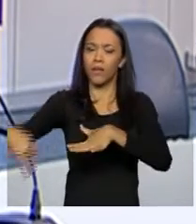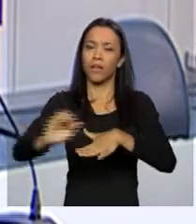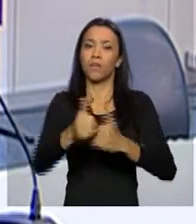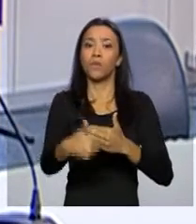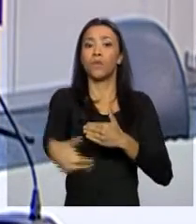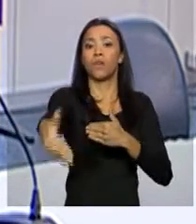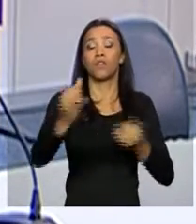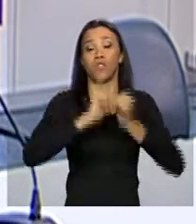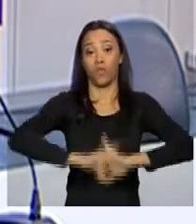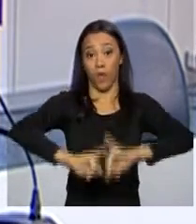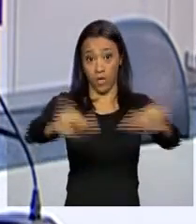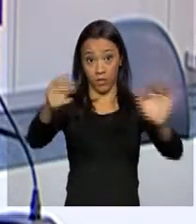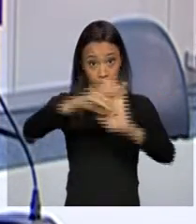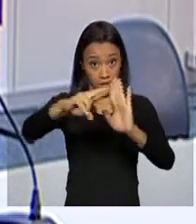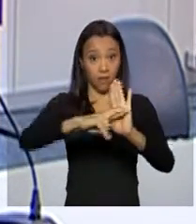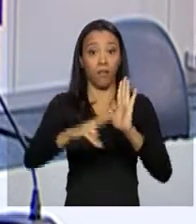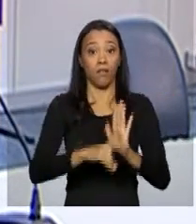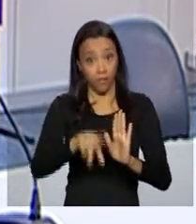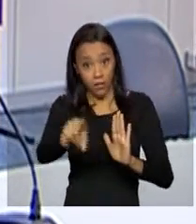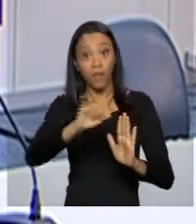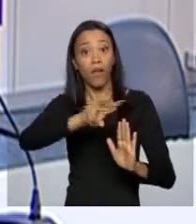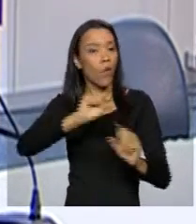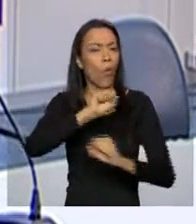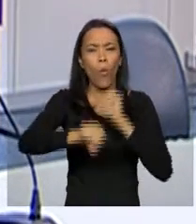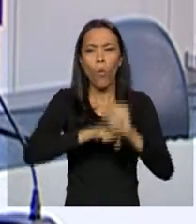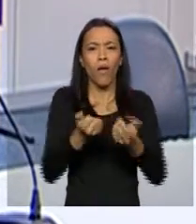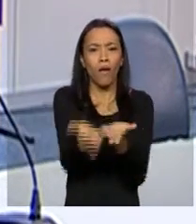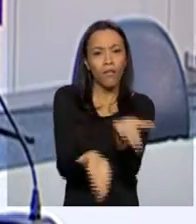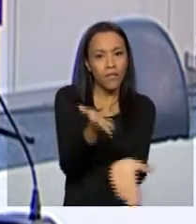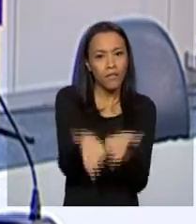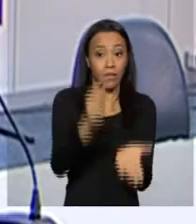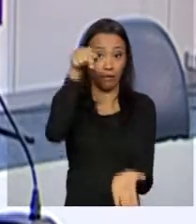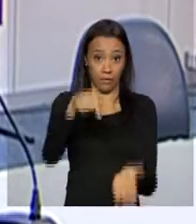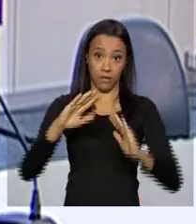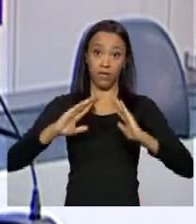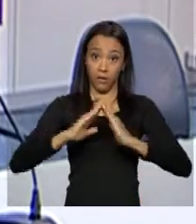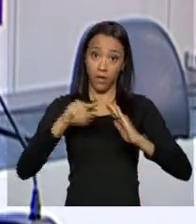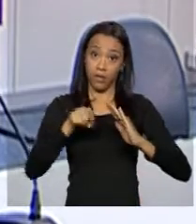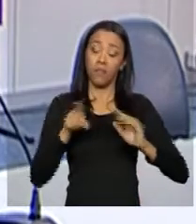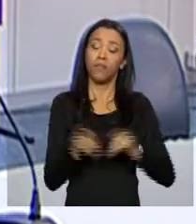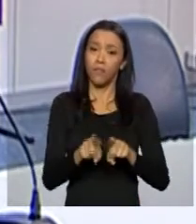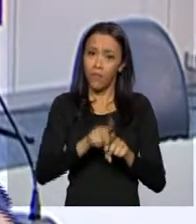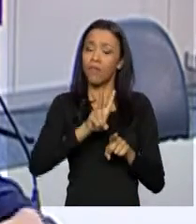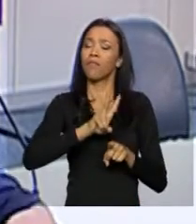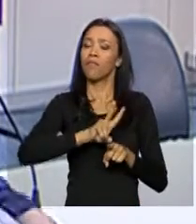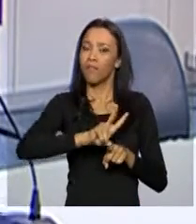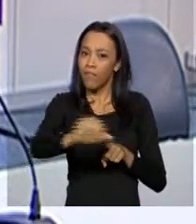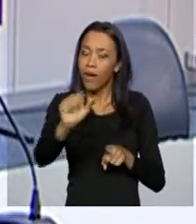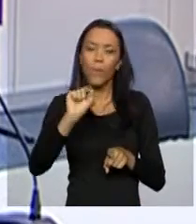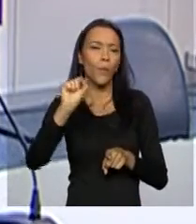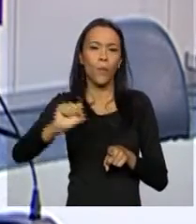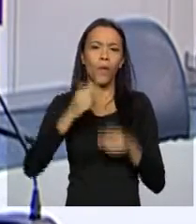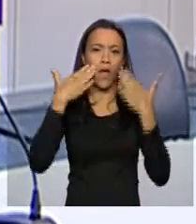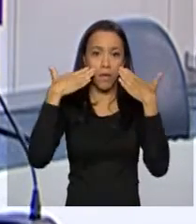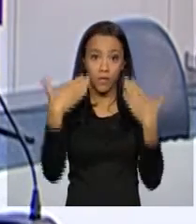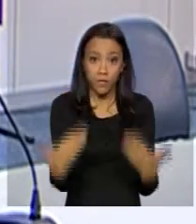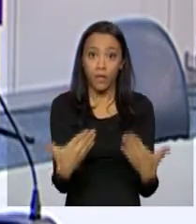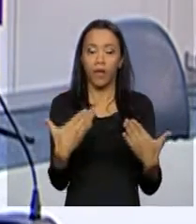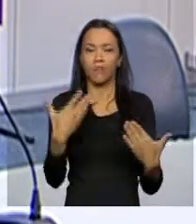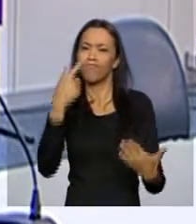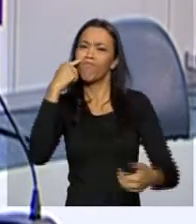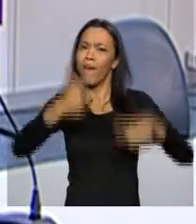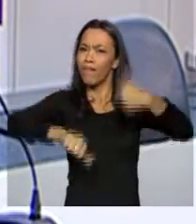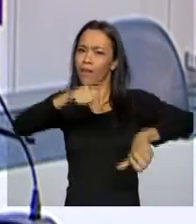lançamento da publicação, com as bases para o atendimento na Casa da Mulher Brasileira, também vai ser apresentado um